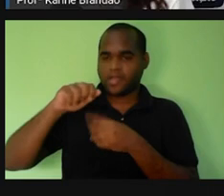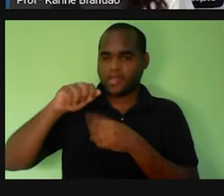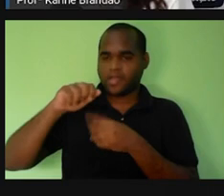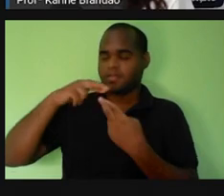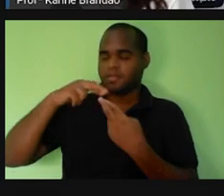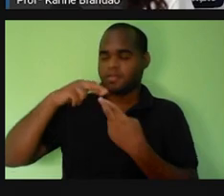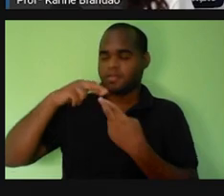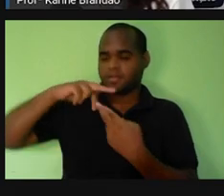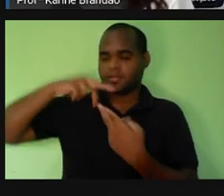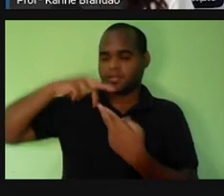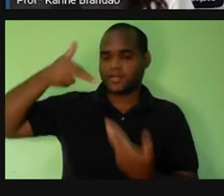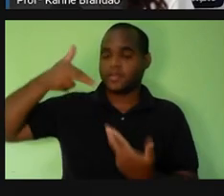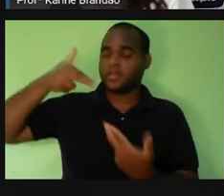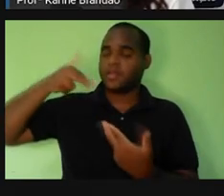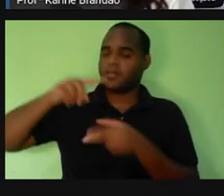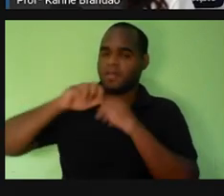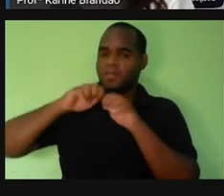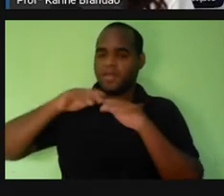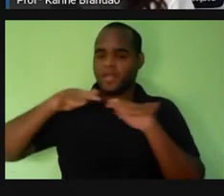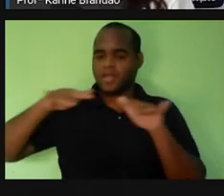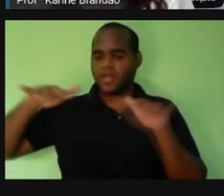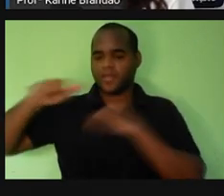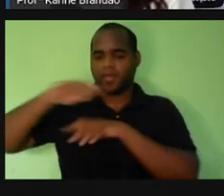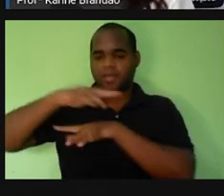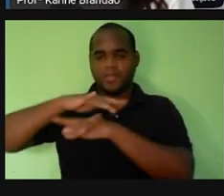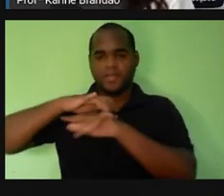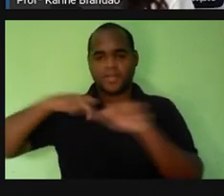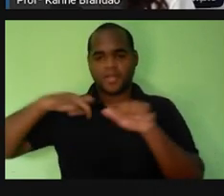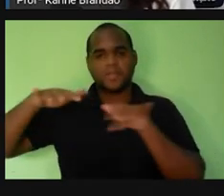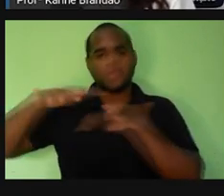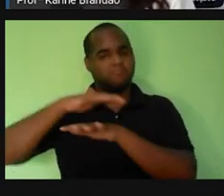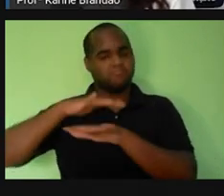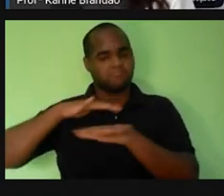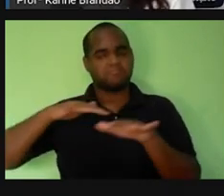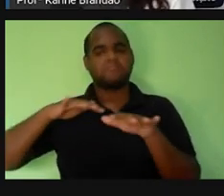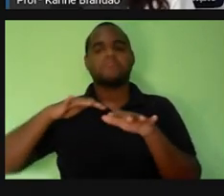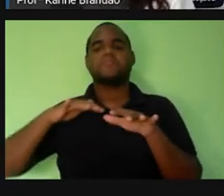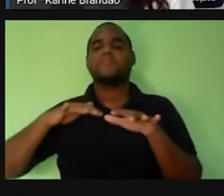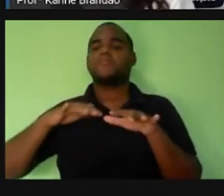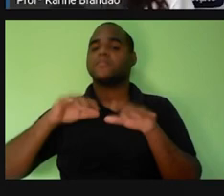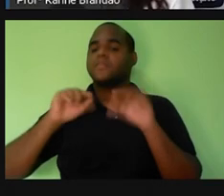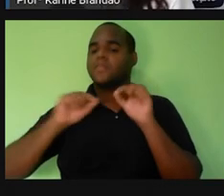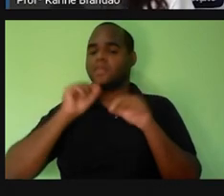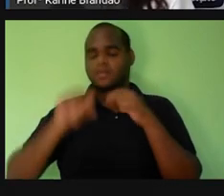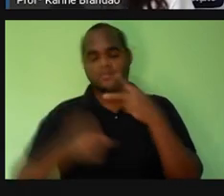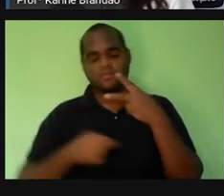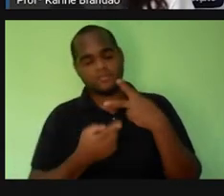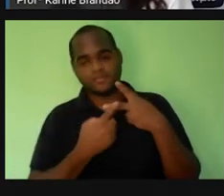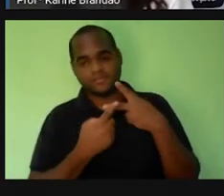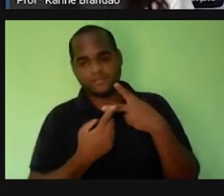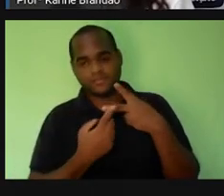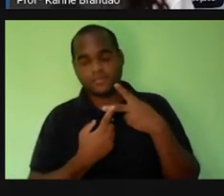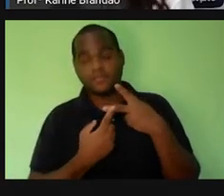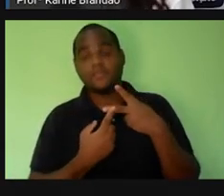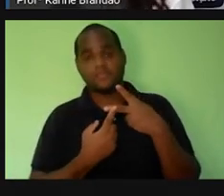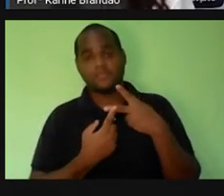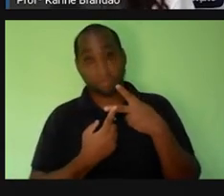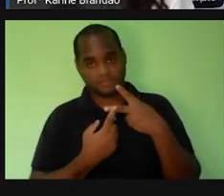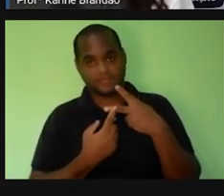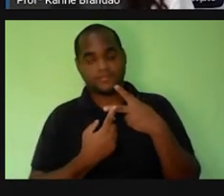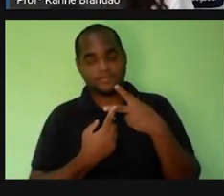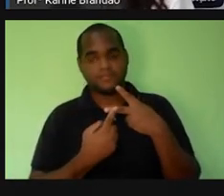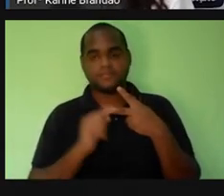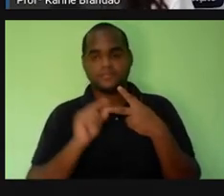dela, está disperso, está solto dentro desse citoplasma. E que a célula aqui, eucarionte, por outro lado,